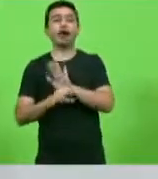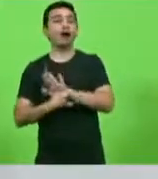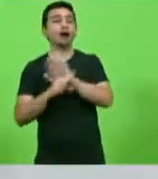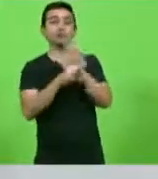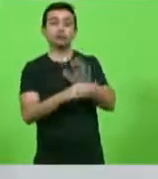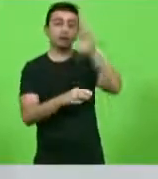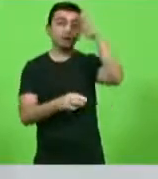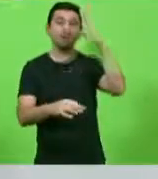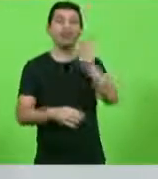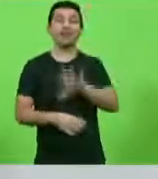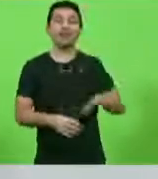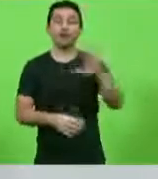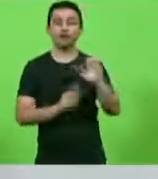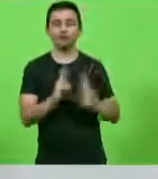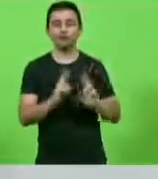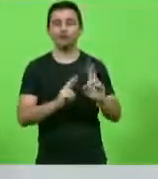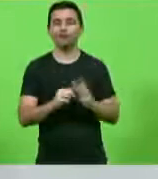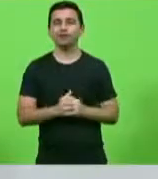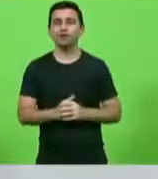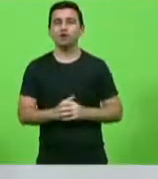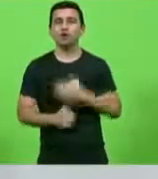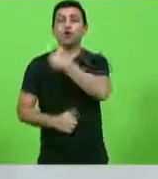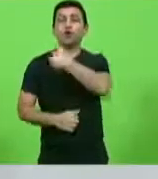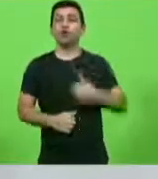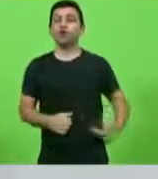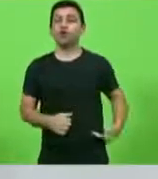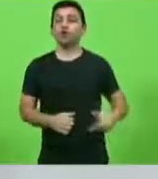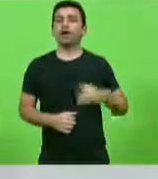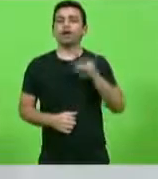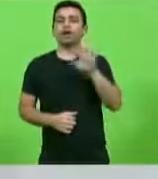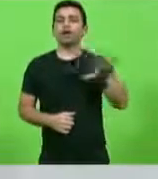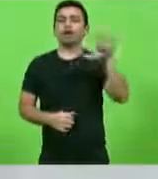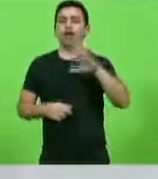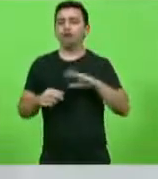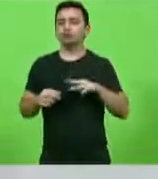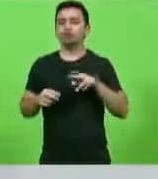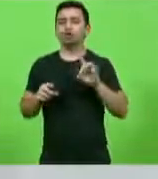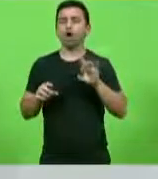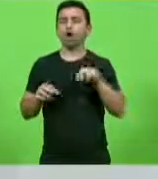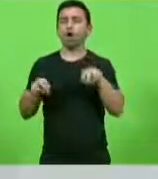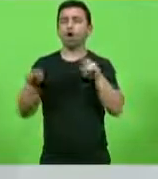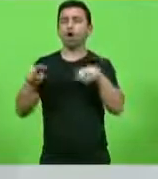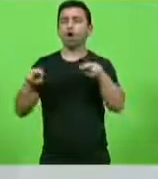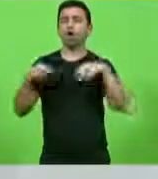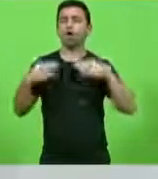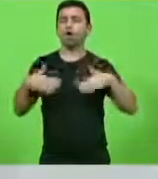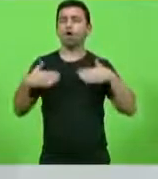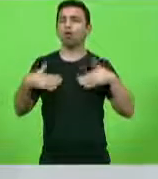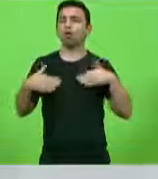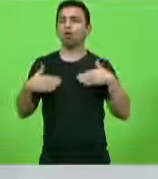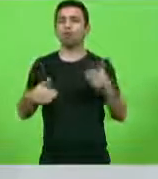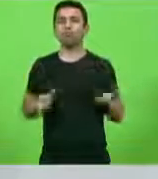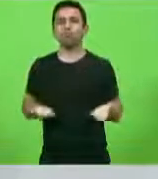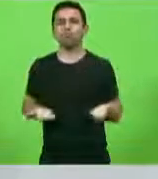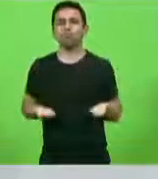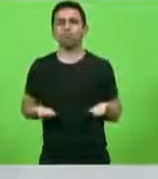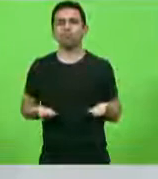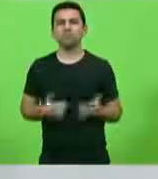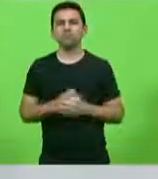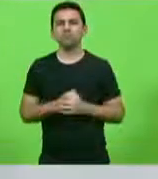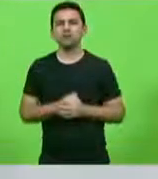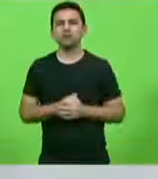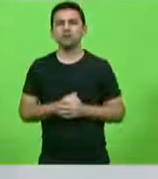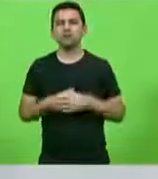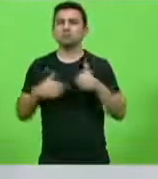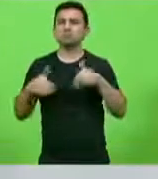rodovias federais e o governo federal assiste a tudo, a lei a tudo, tocando um shot